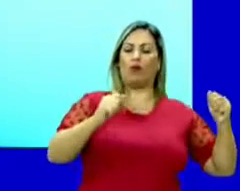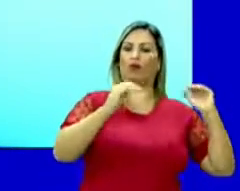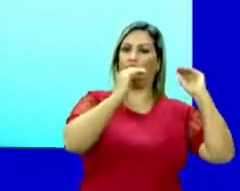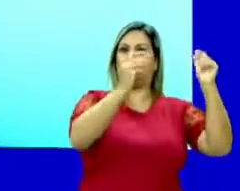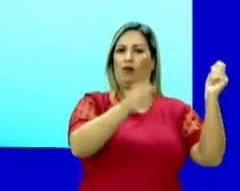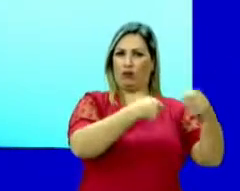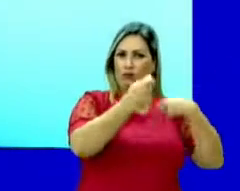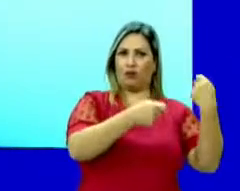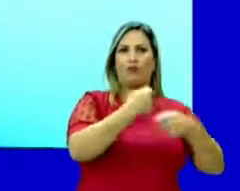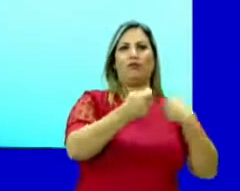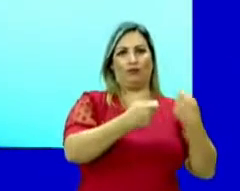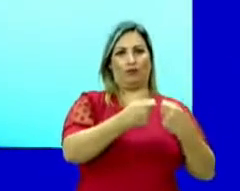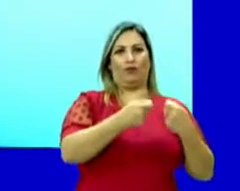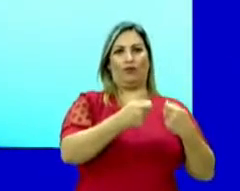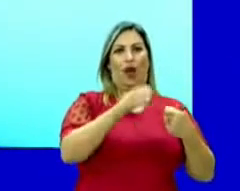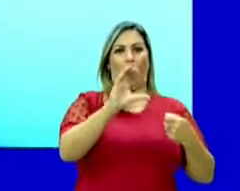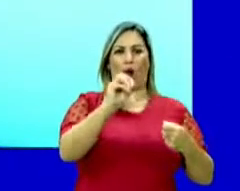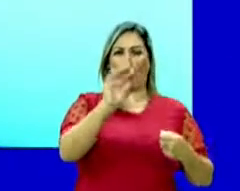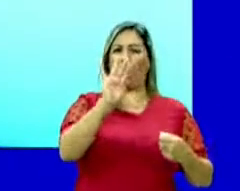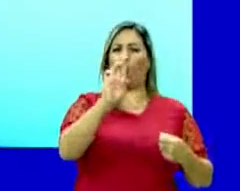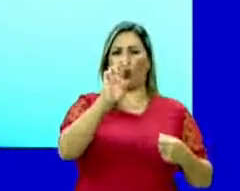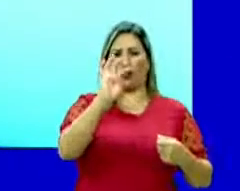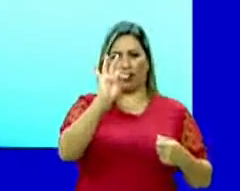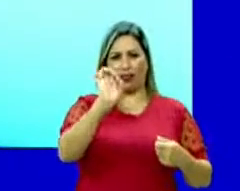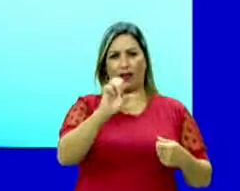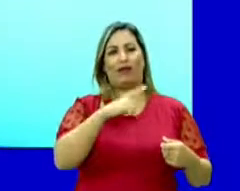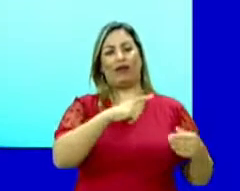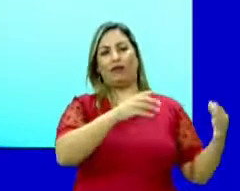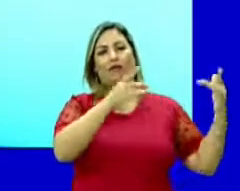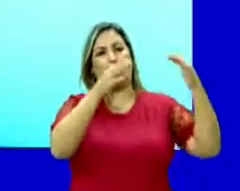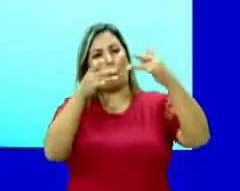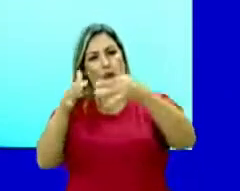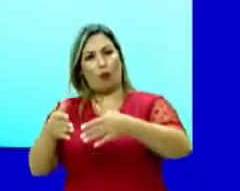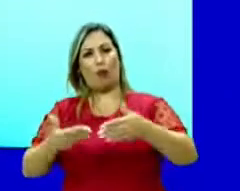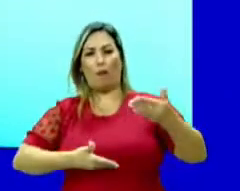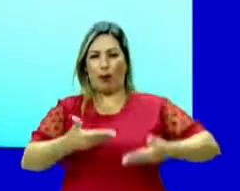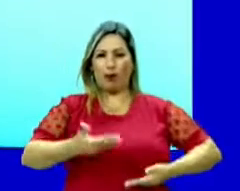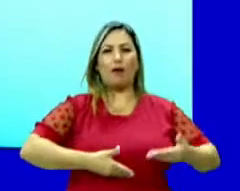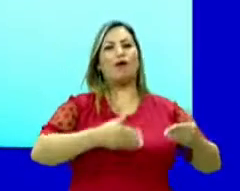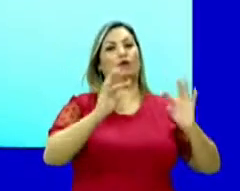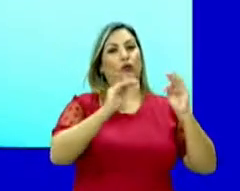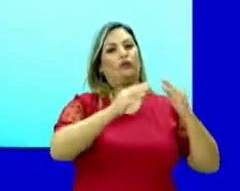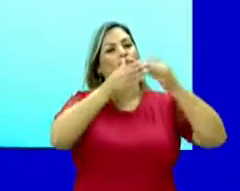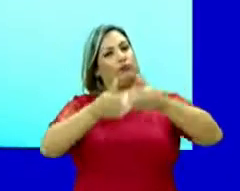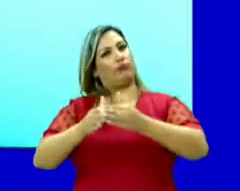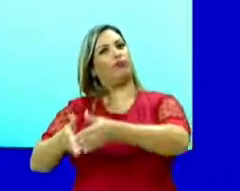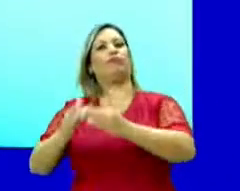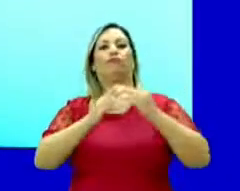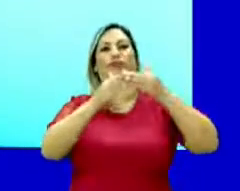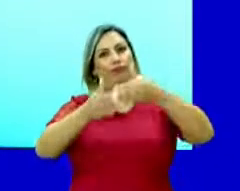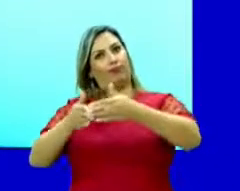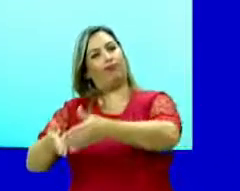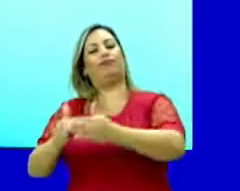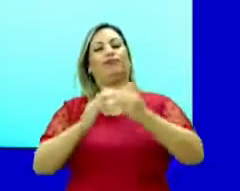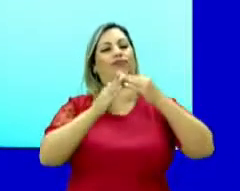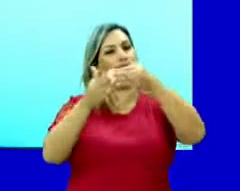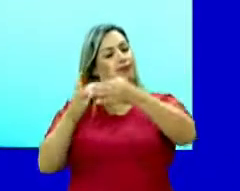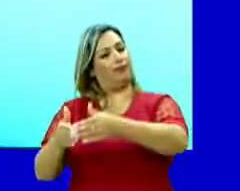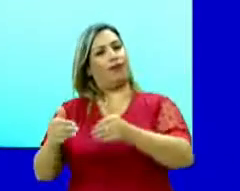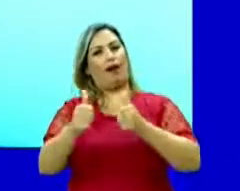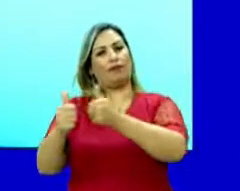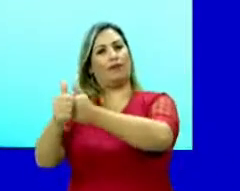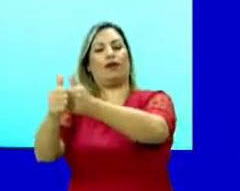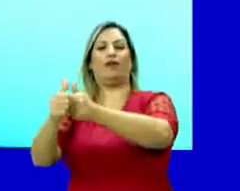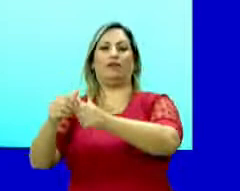administrativo português. Personalidades diversas e funcionários régios continuaram embarcando para o Brasil, atrás da